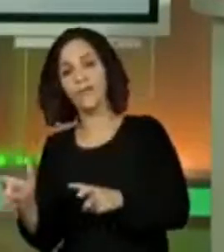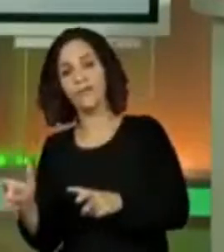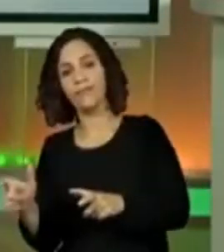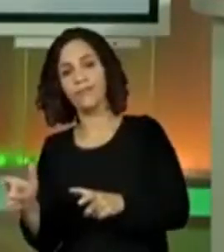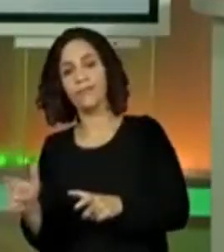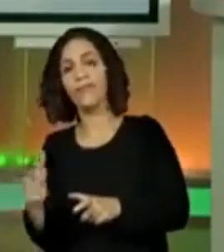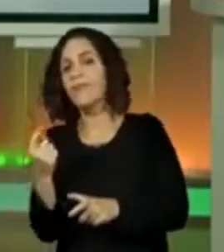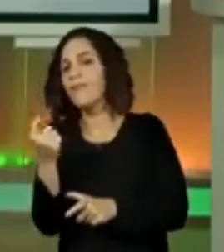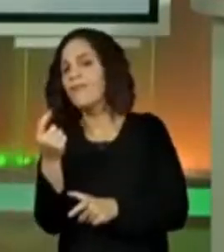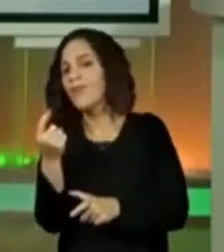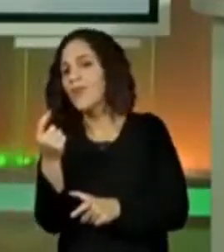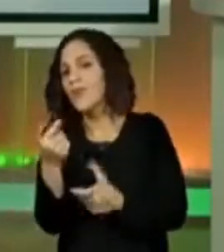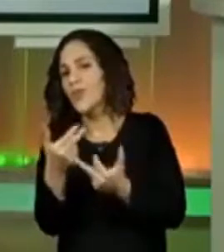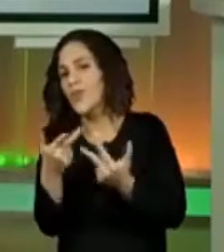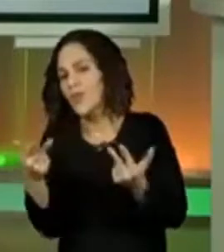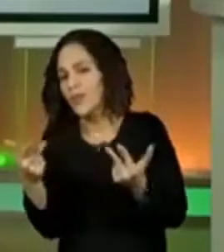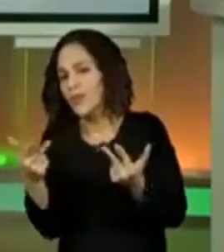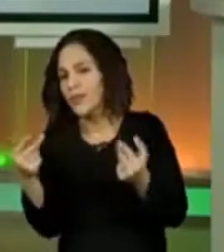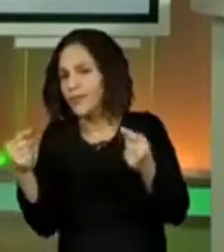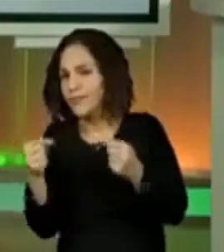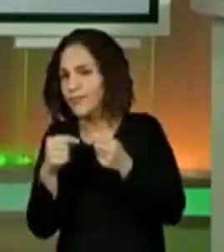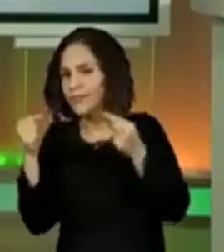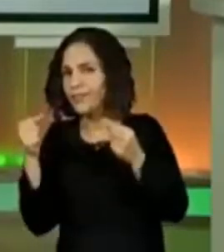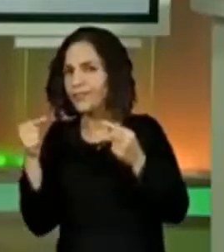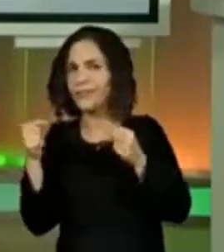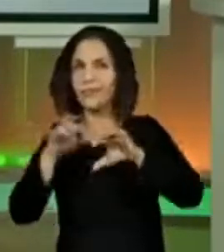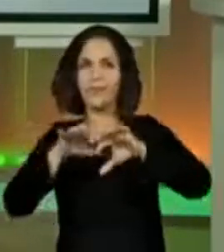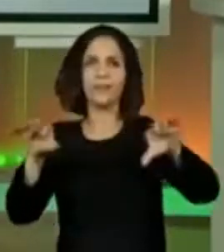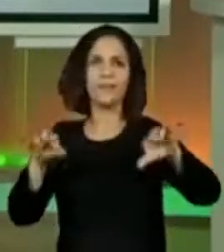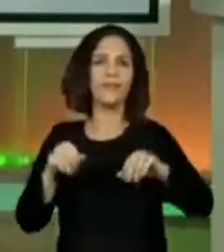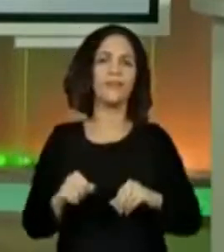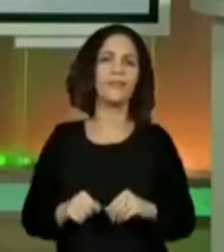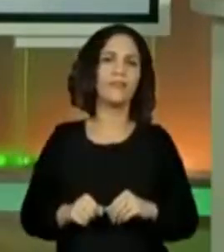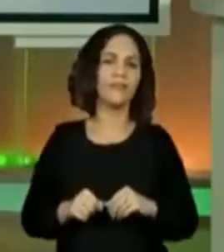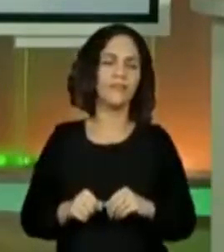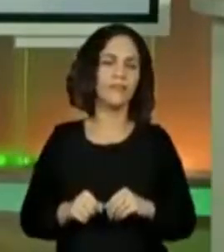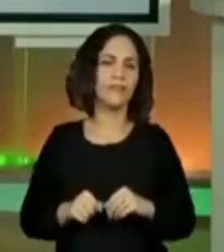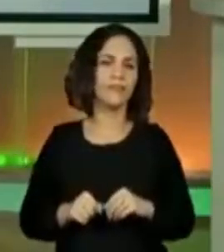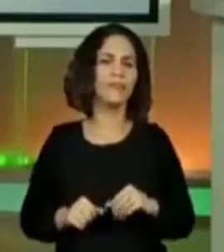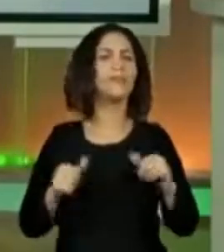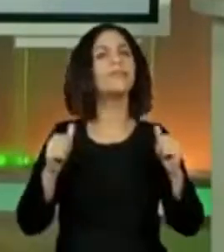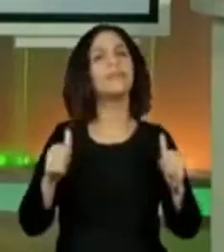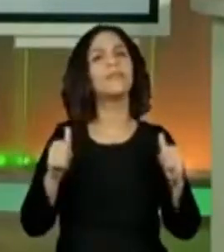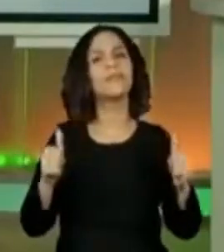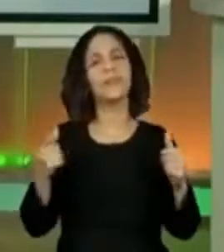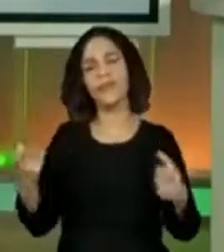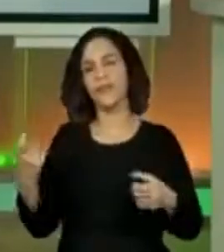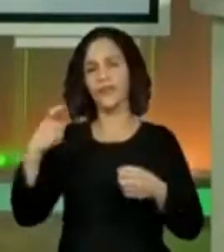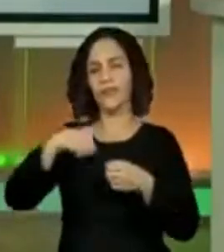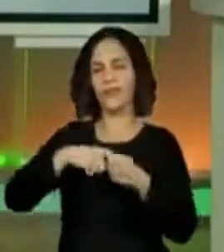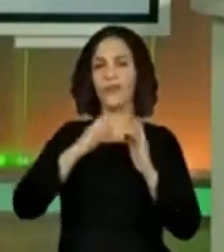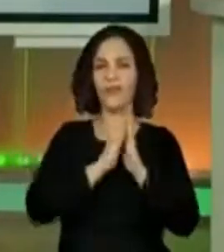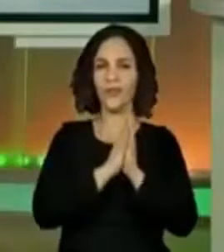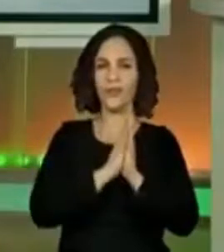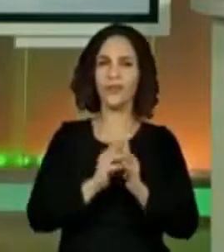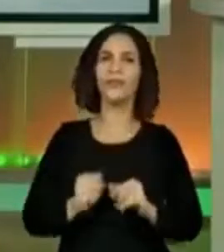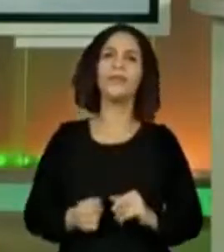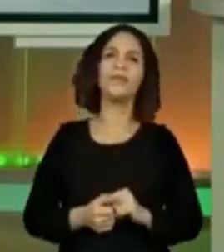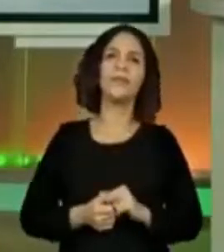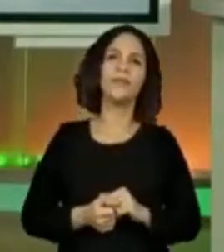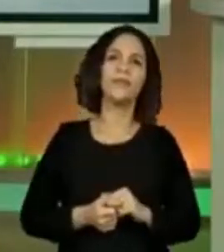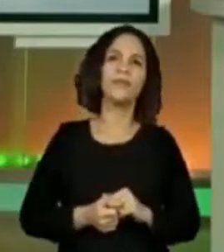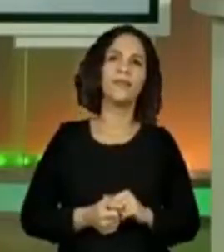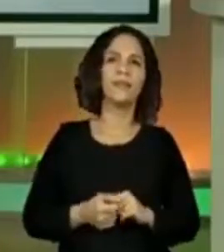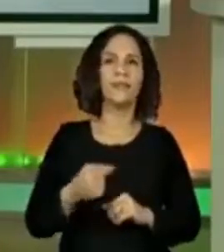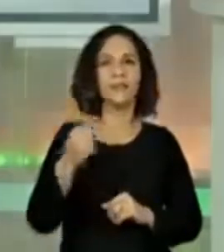fazer em determinados lugares. Tá certo? Volta a tela, por favor. Voltamos a tela, por